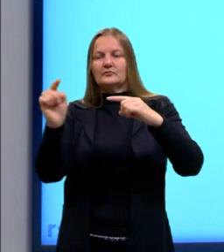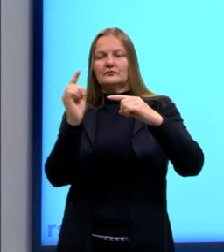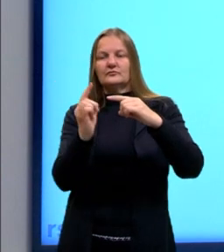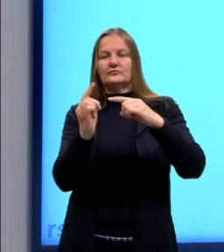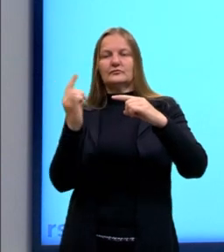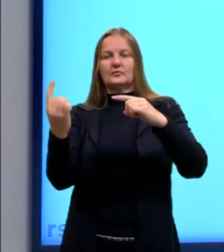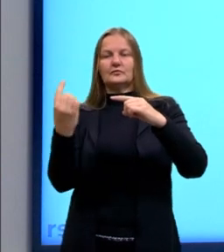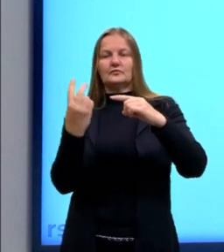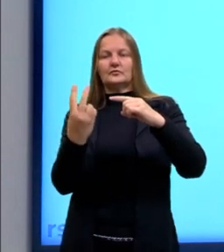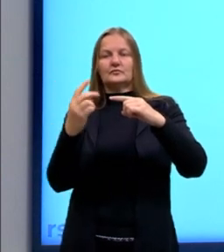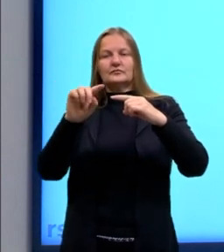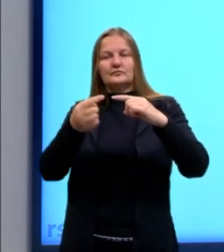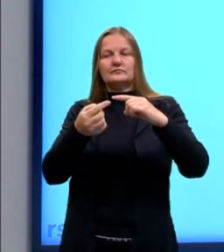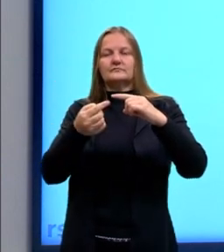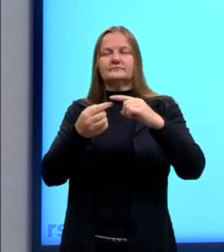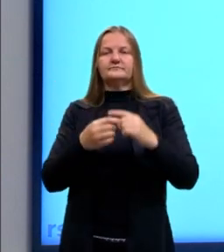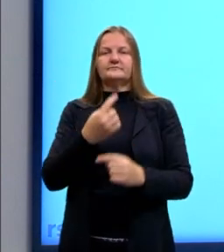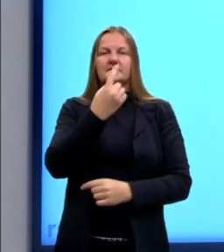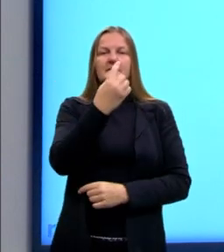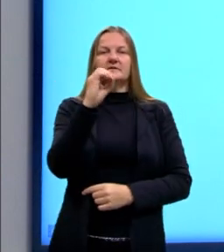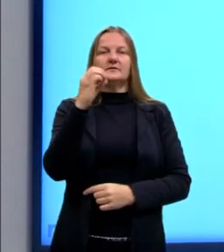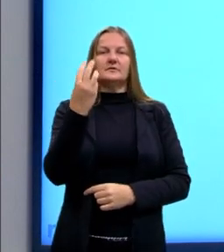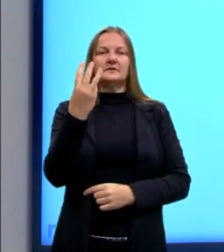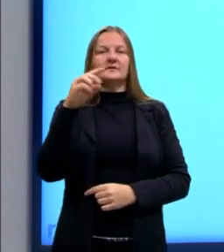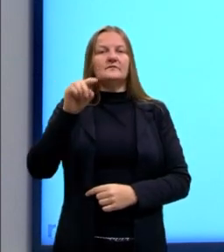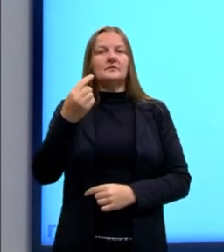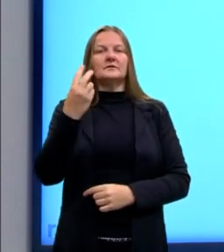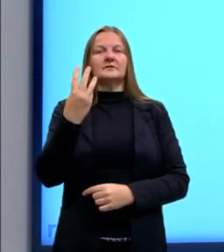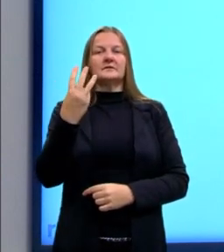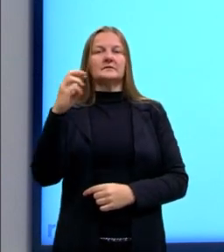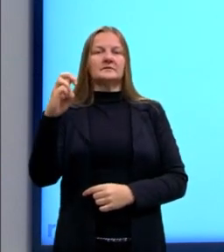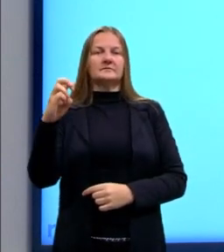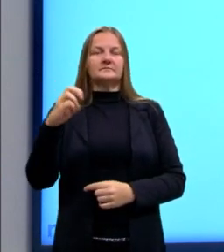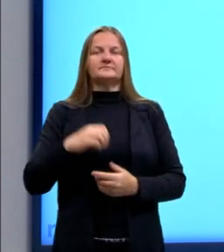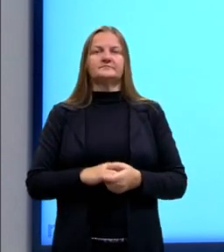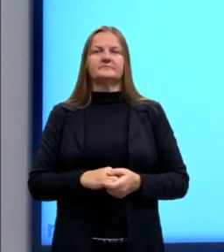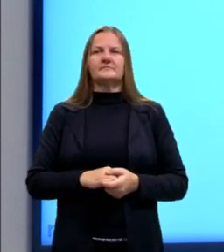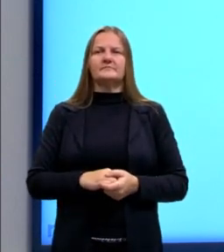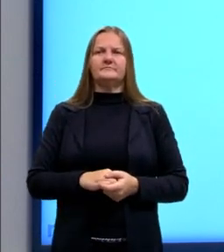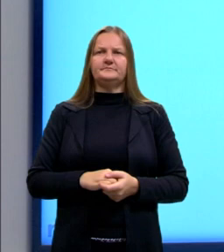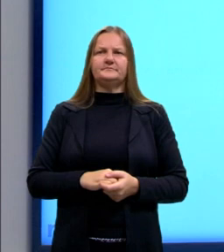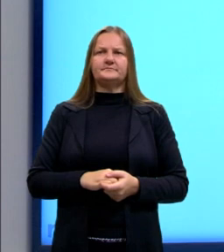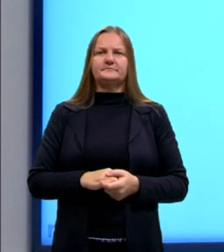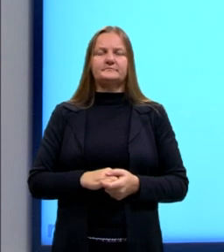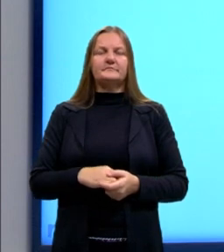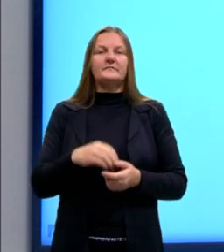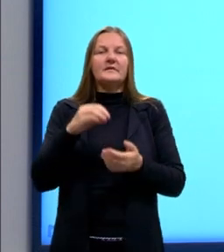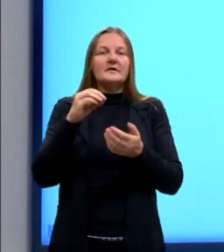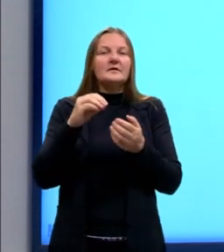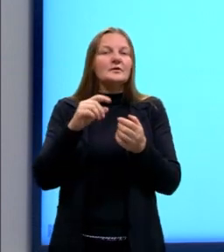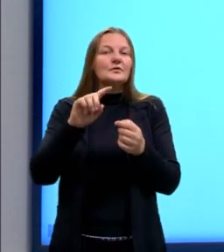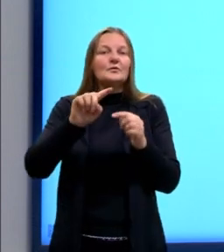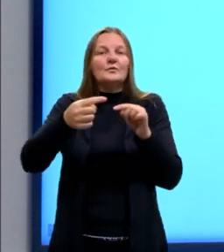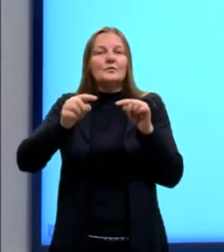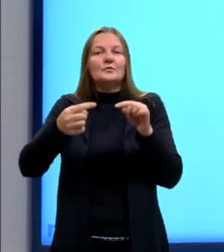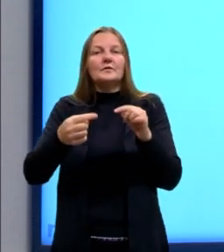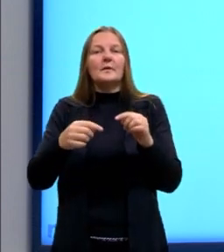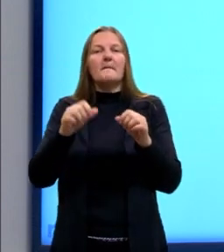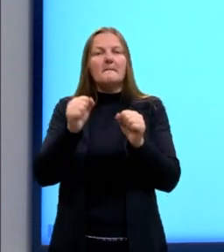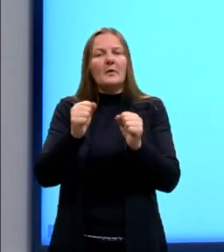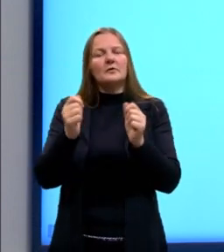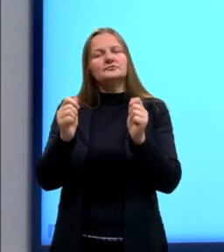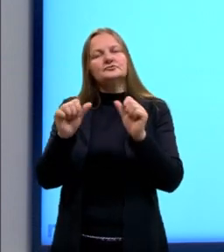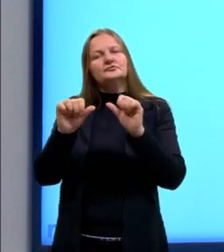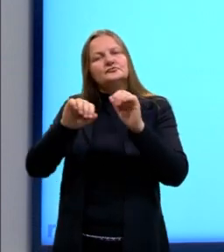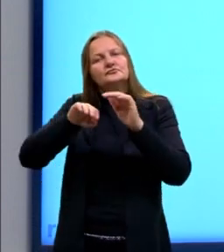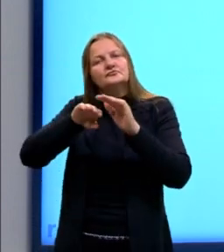Portanto, 103,35. Esse valor, como ele não é um valor inteiro, nós podemos arredondar